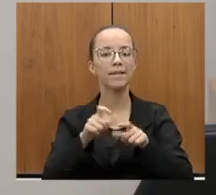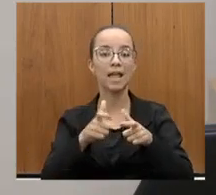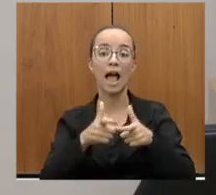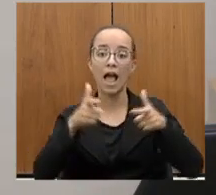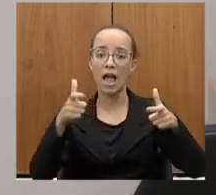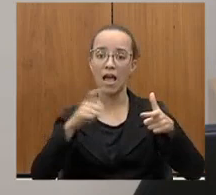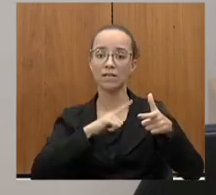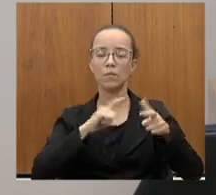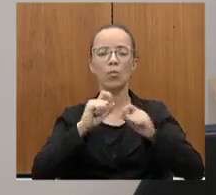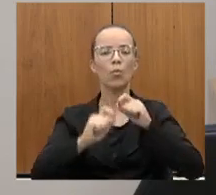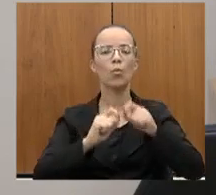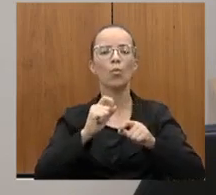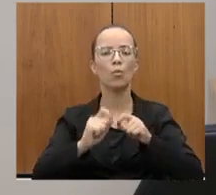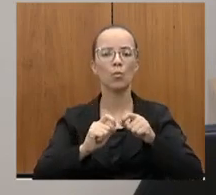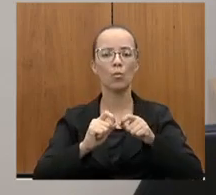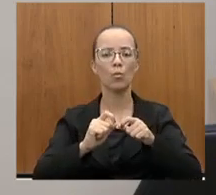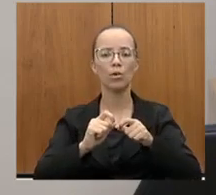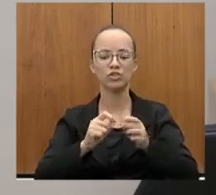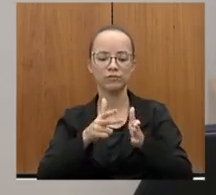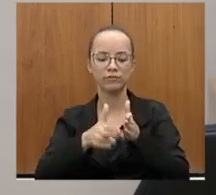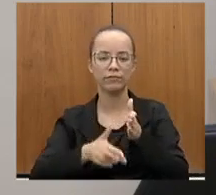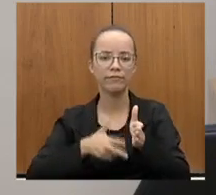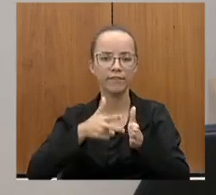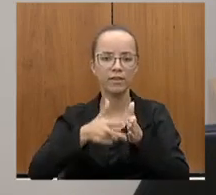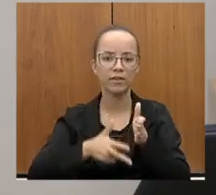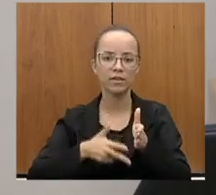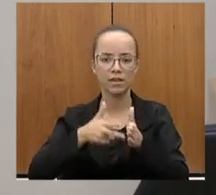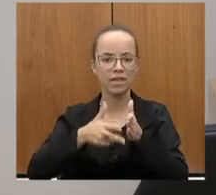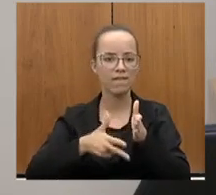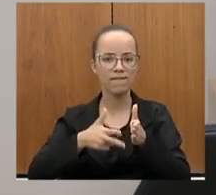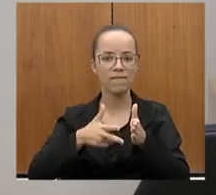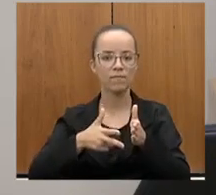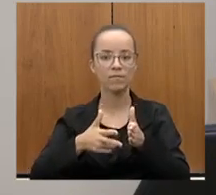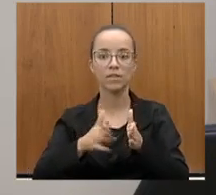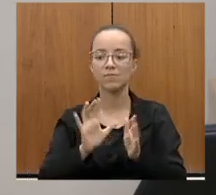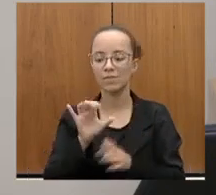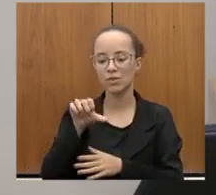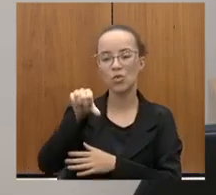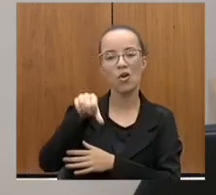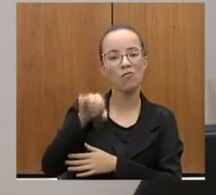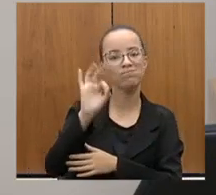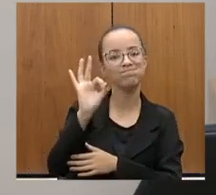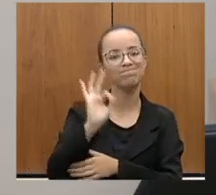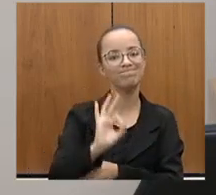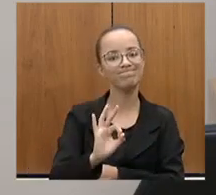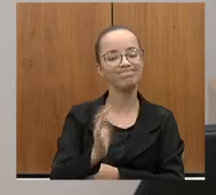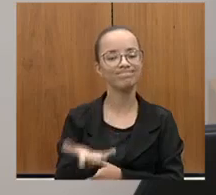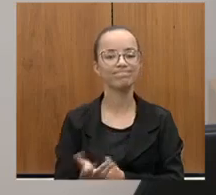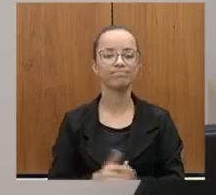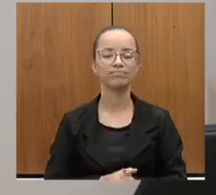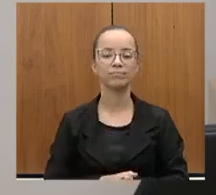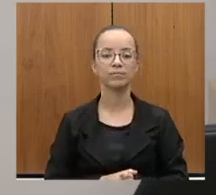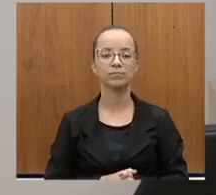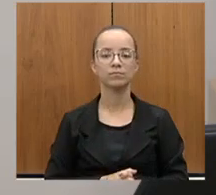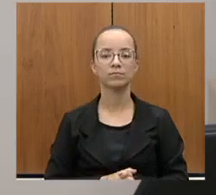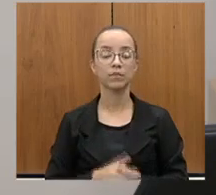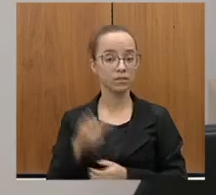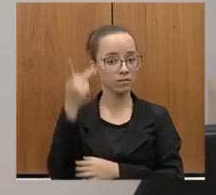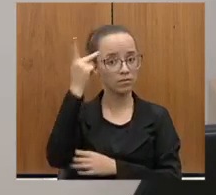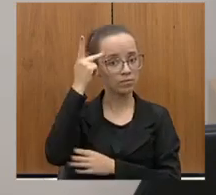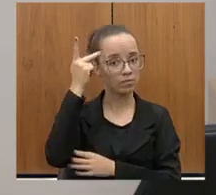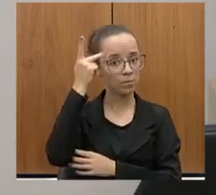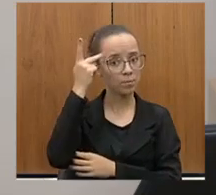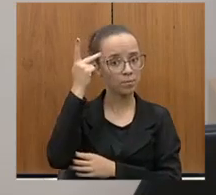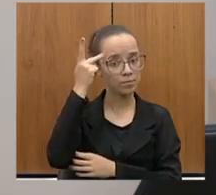de extensão de ferrovia da MRS. Minas Gerais ficou com 9%. São Paulo,